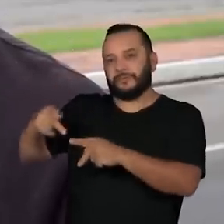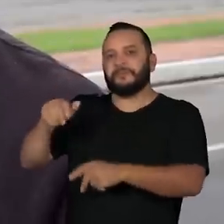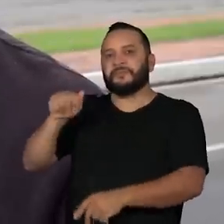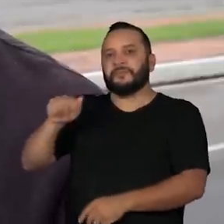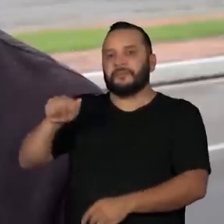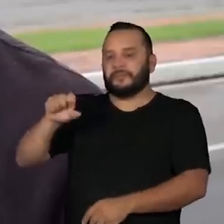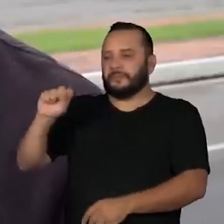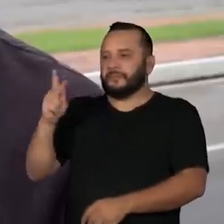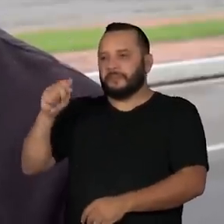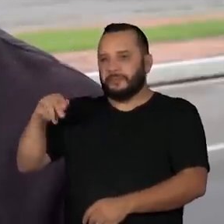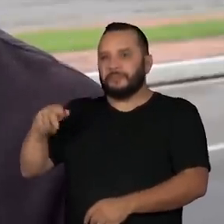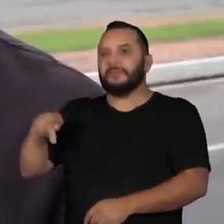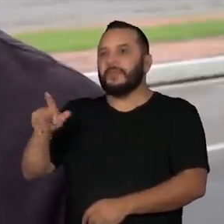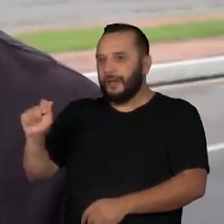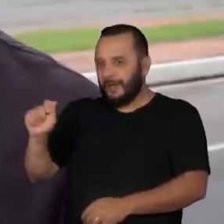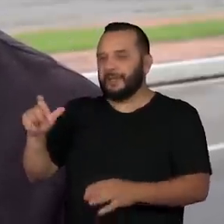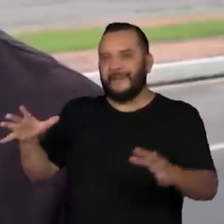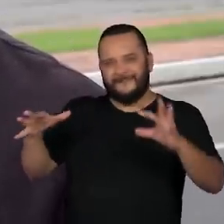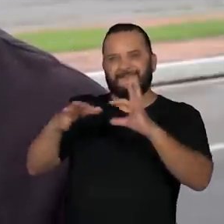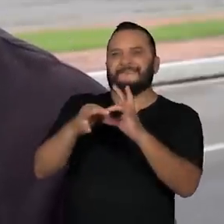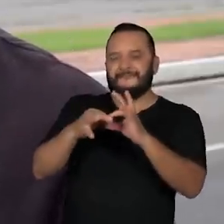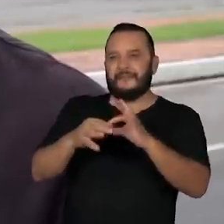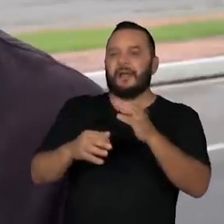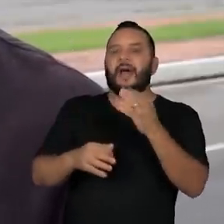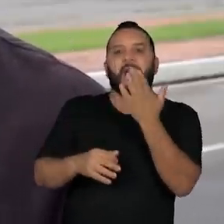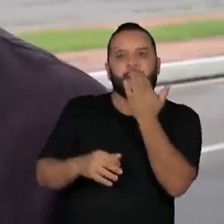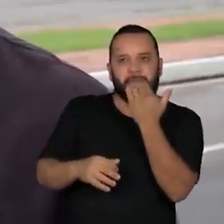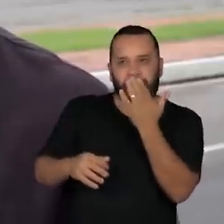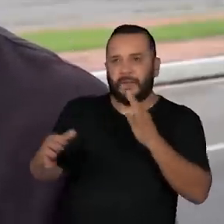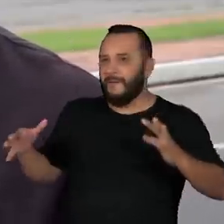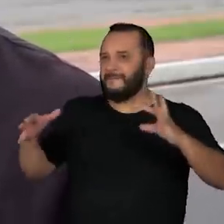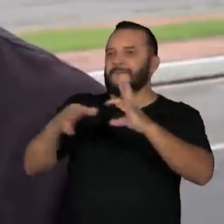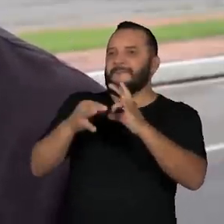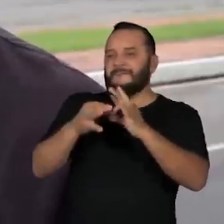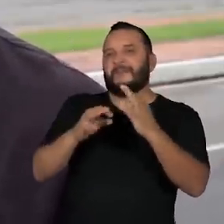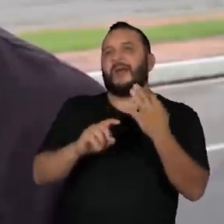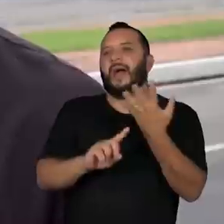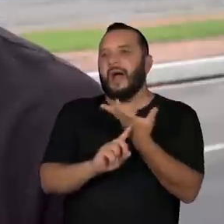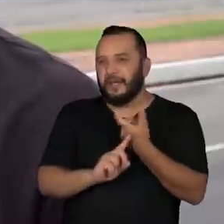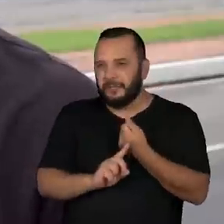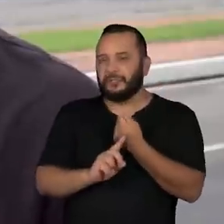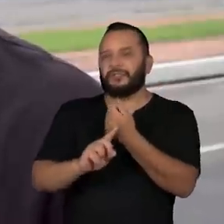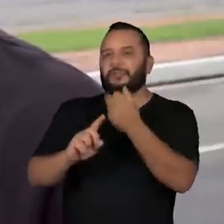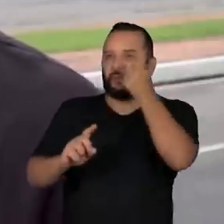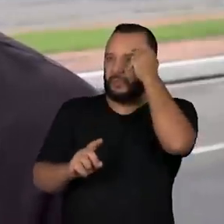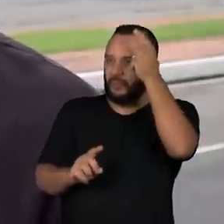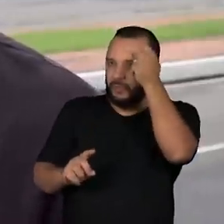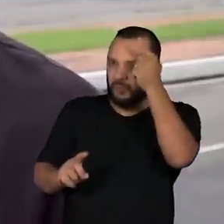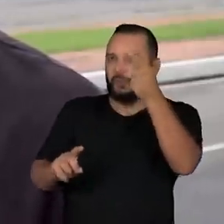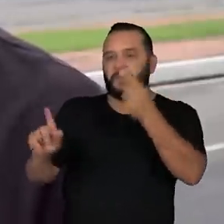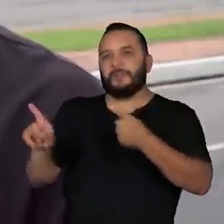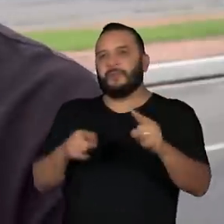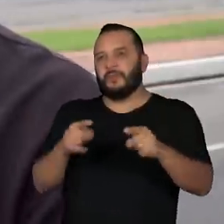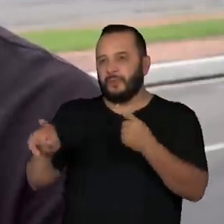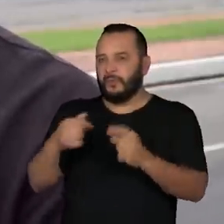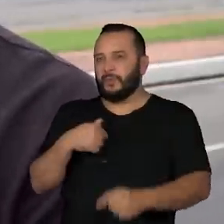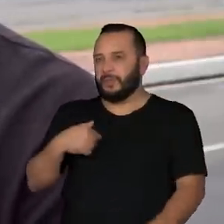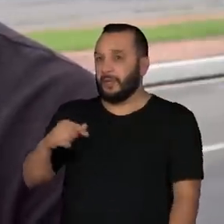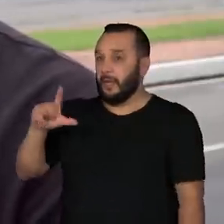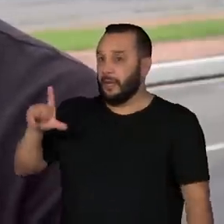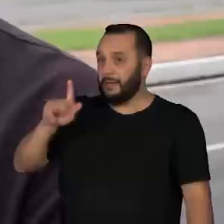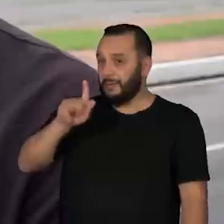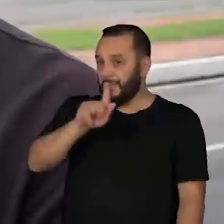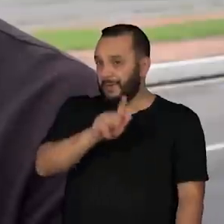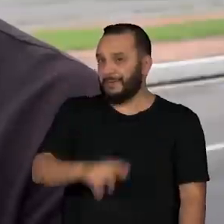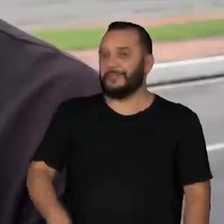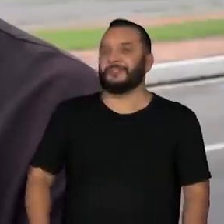dia, com a alimentação, com as vestimentas, com as artes, com a cultura, com a música, a linguagem. Então eu acho